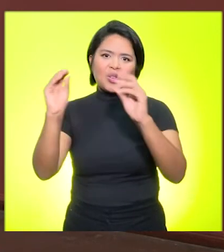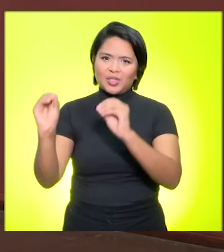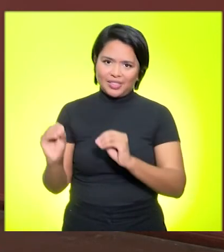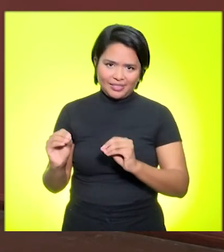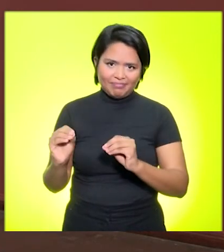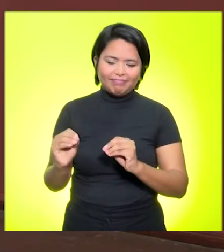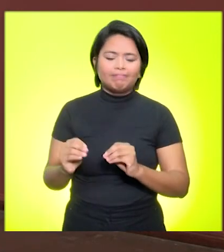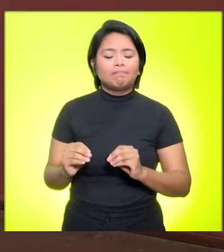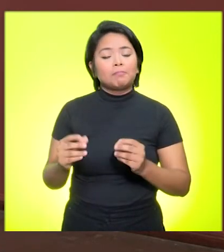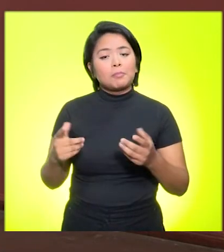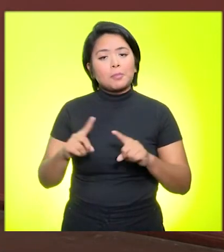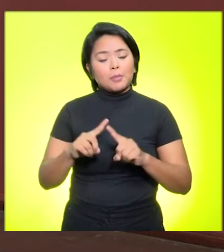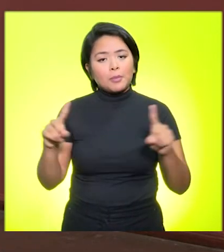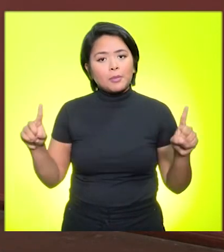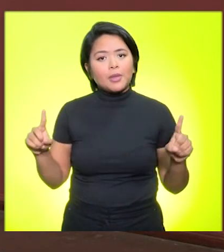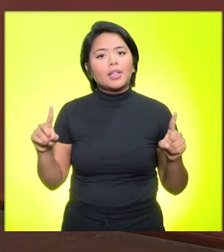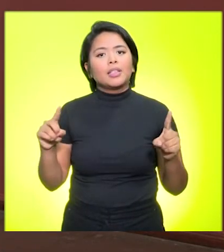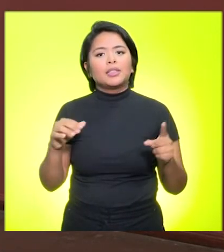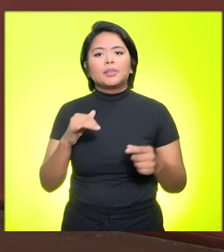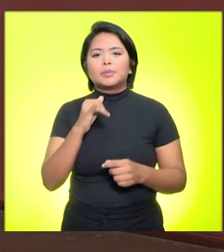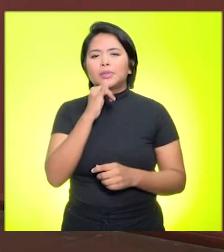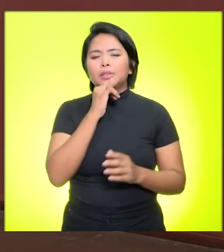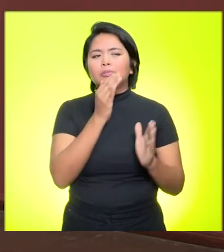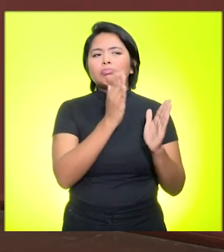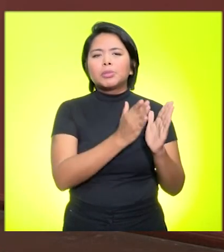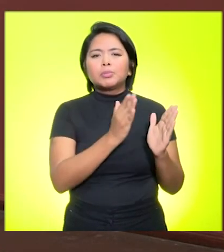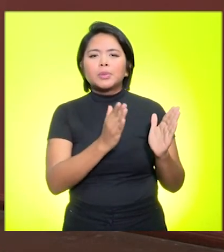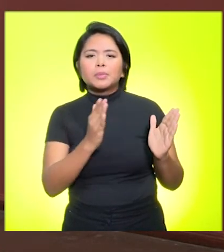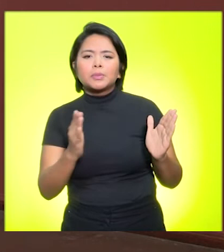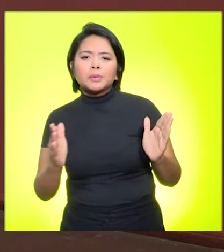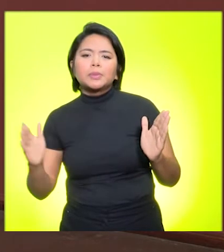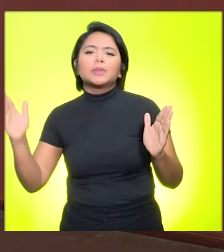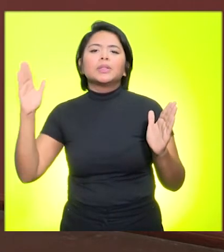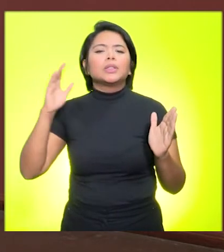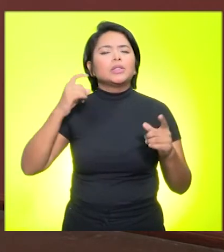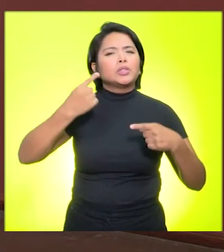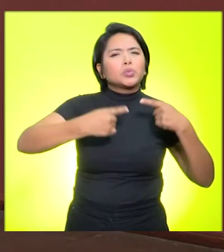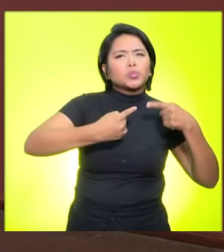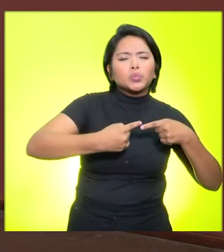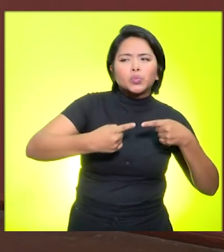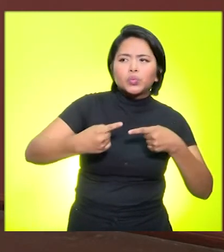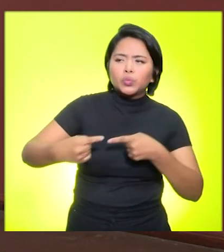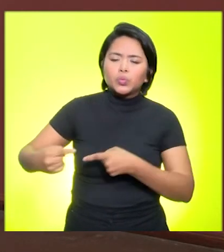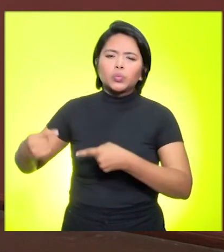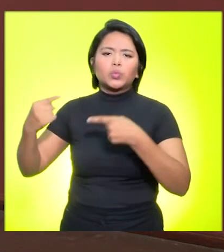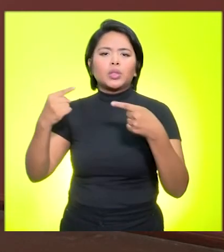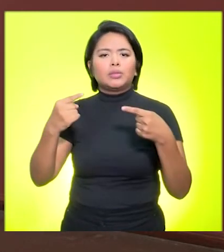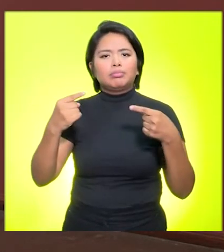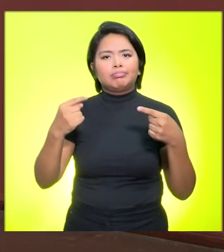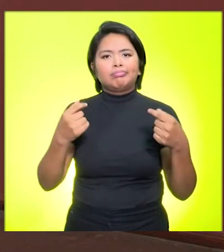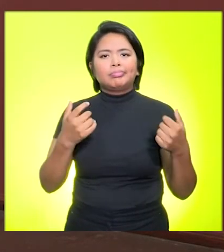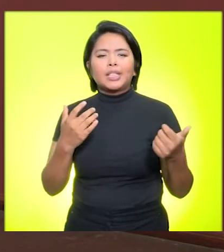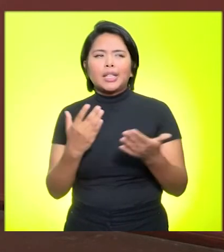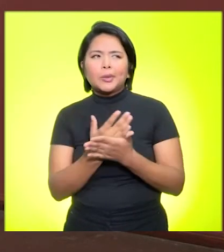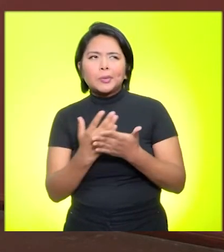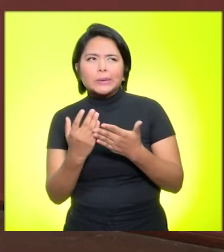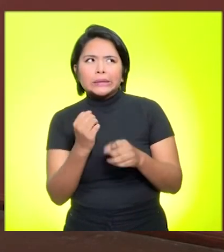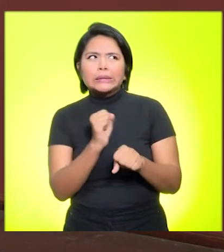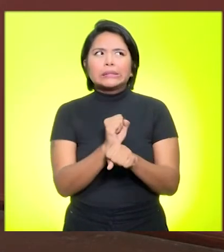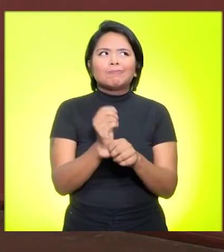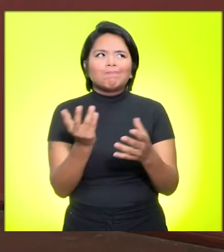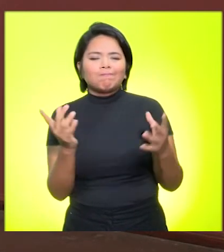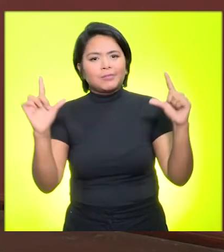quando a gente trata num processo bem participativo, em discussões, essas resistências, de certa forma, são